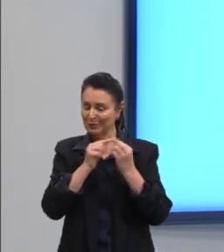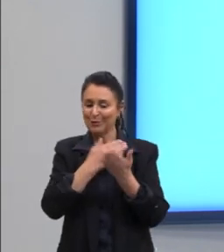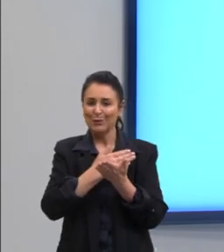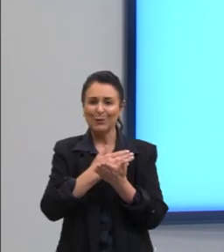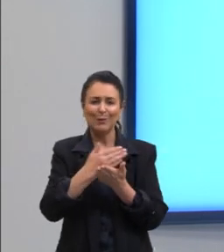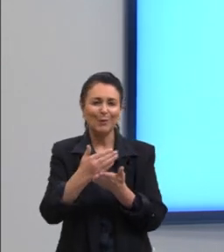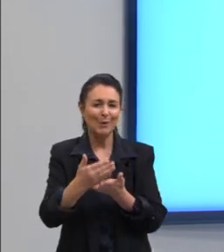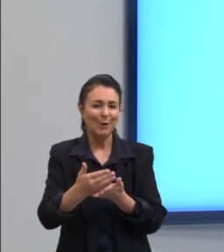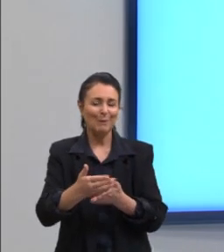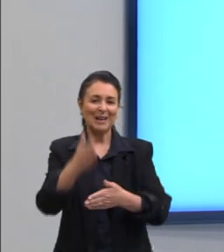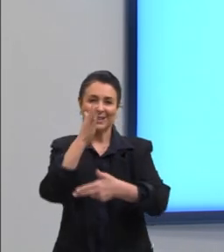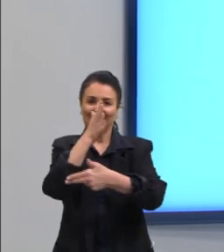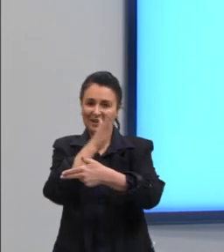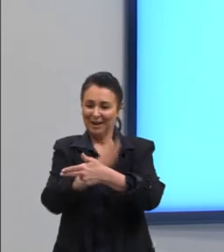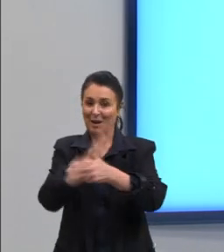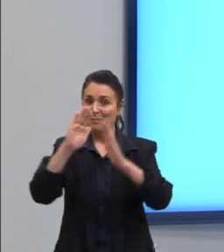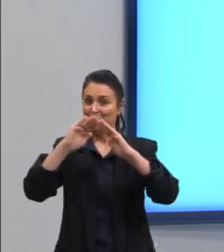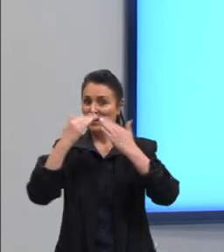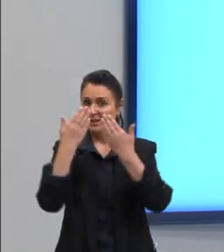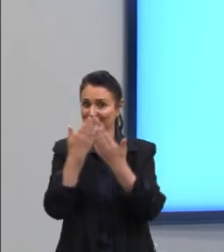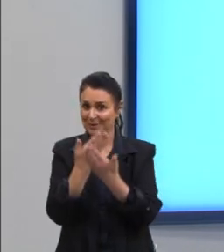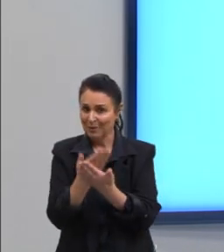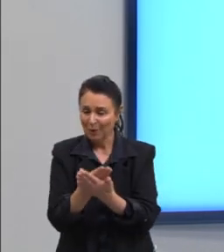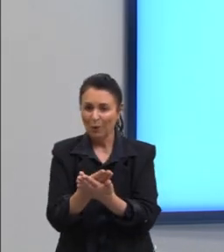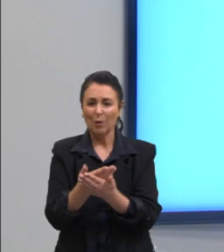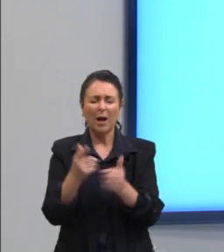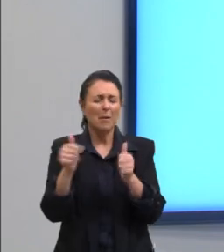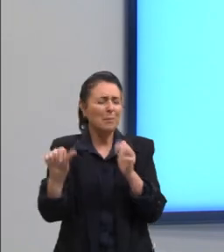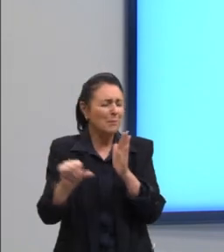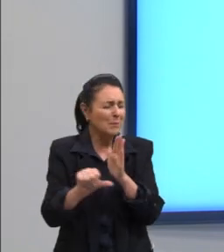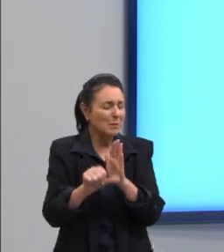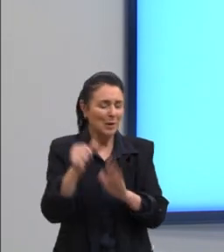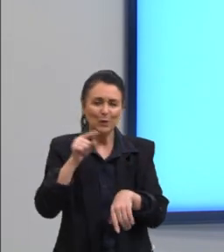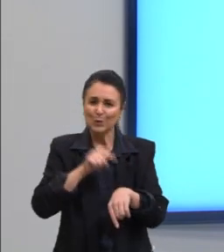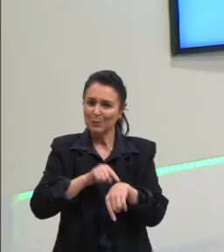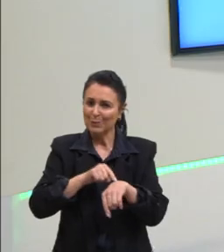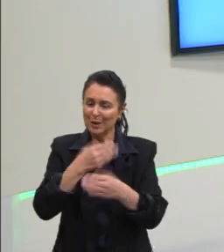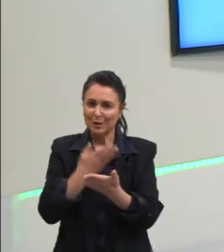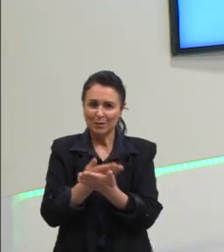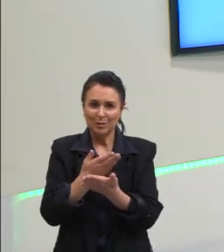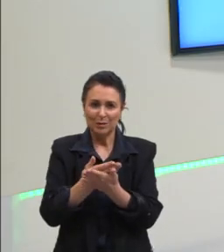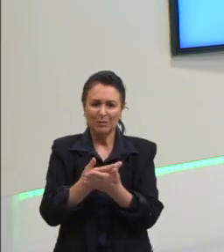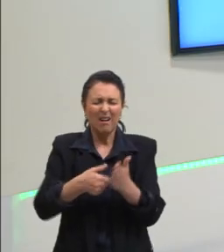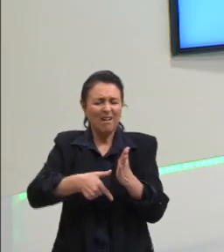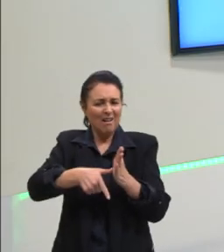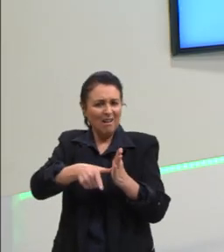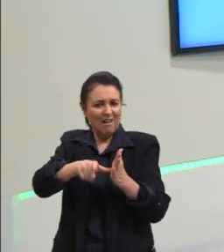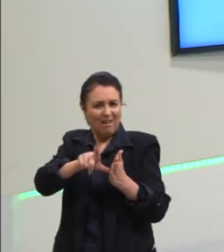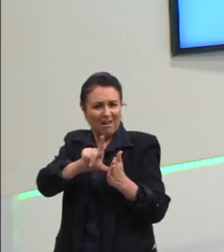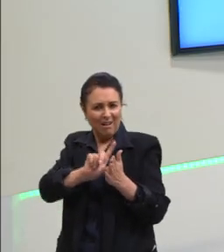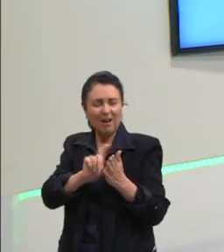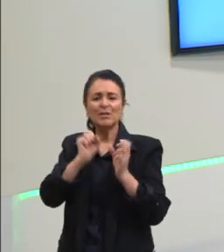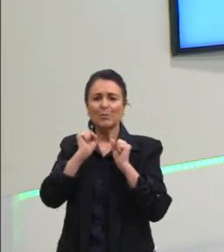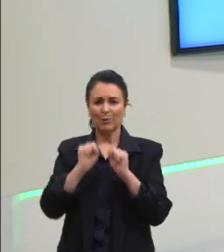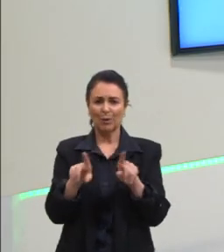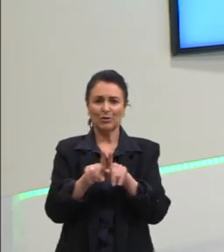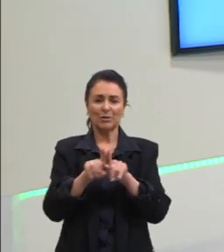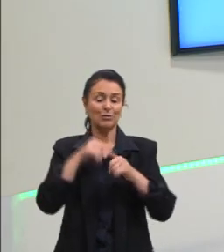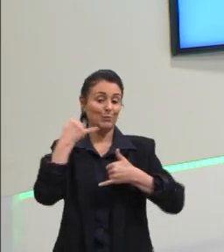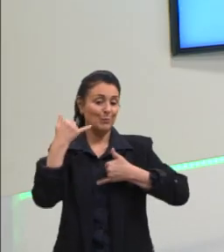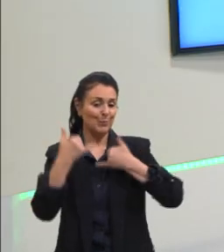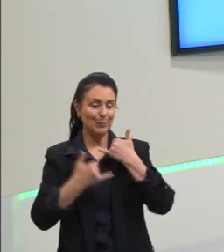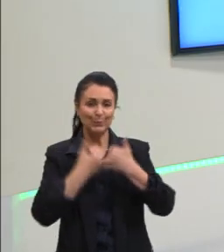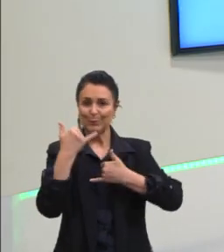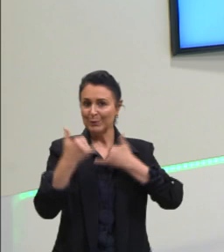-escola, desde os nossos primeiros momentos de estudo, até inclusive antes como eu havia dito então, quando a gente brinca